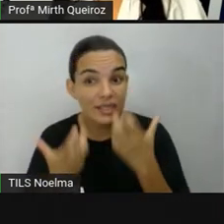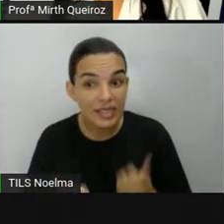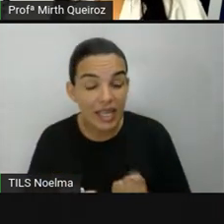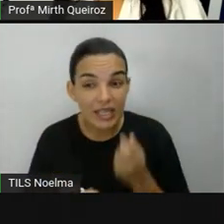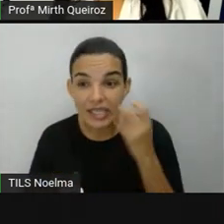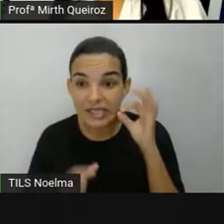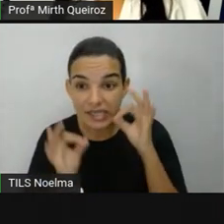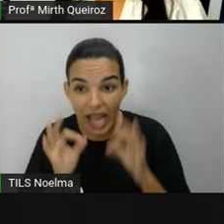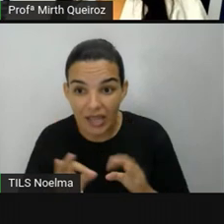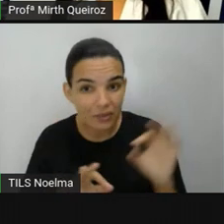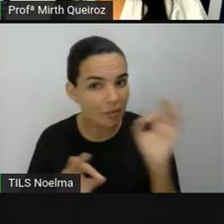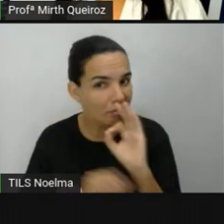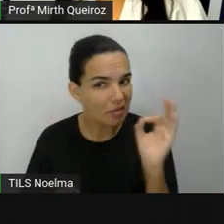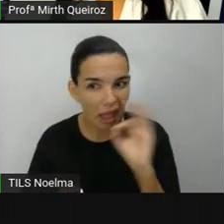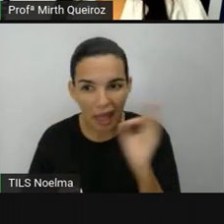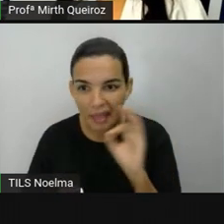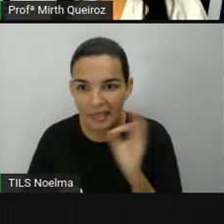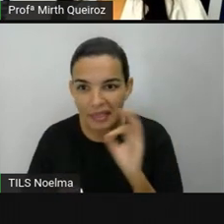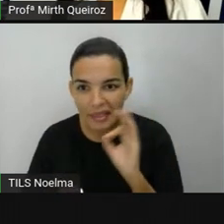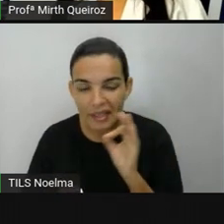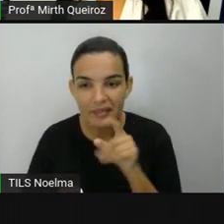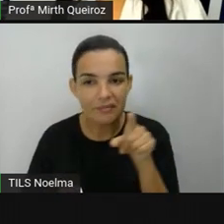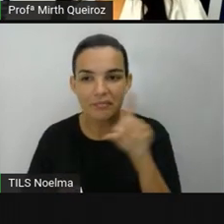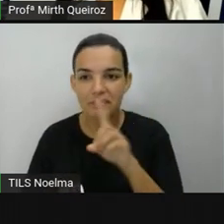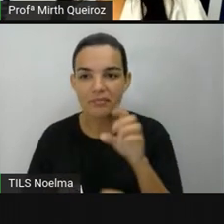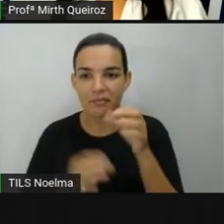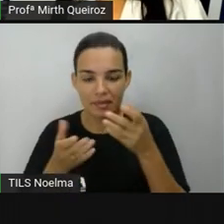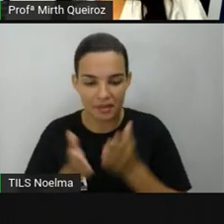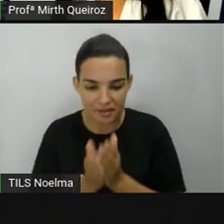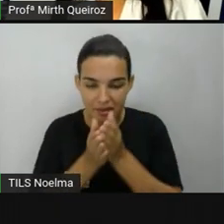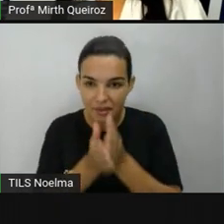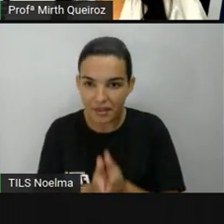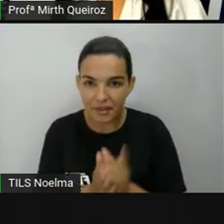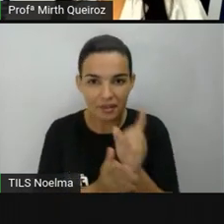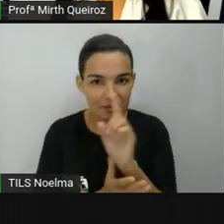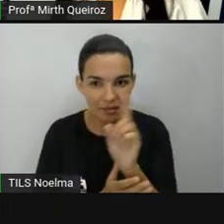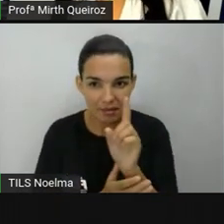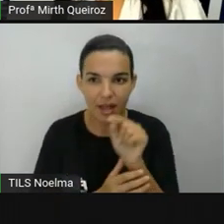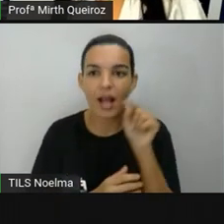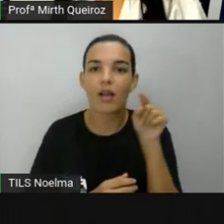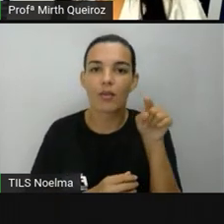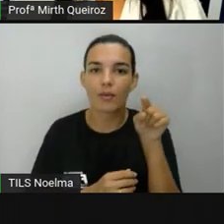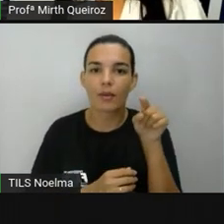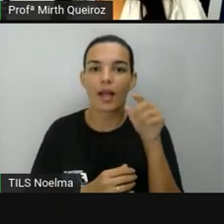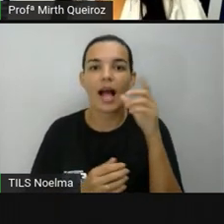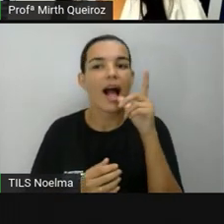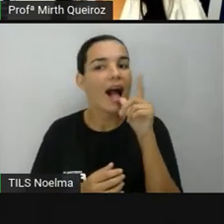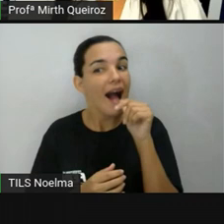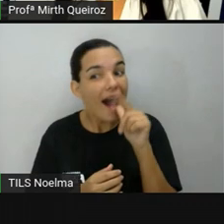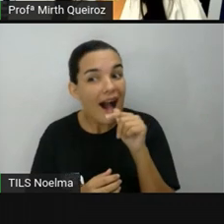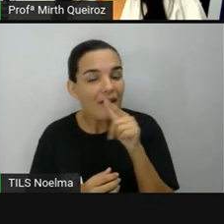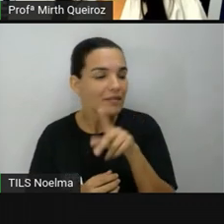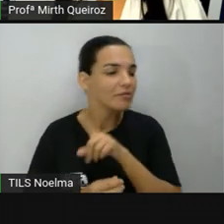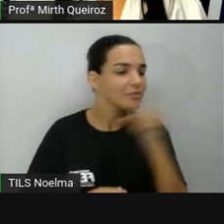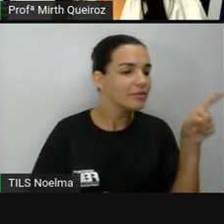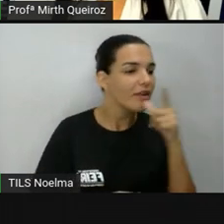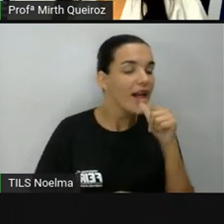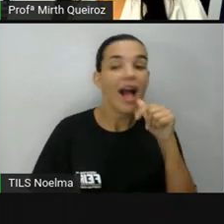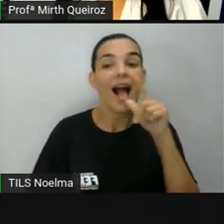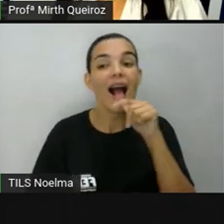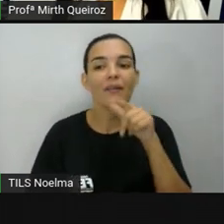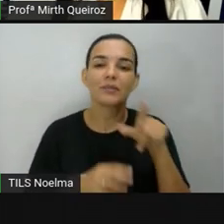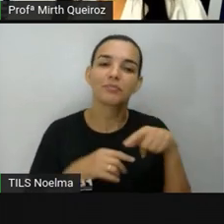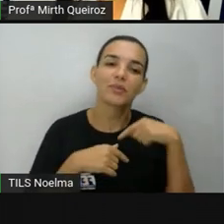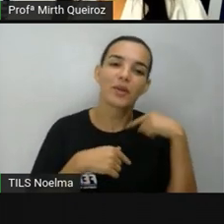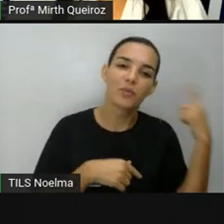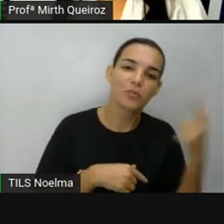nenhuma das suas embarcações, se não acertar, vocês vão falar água. E